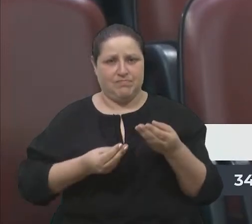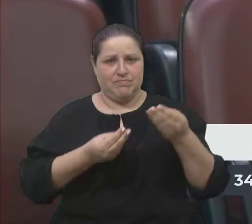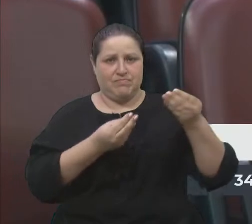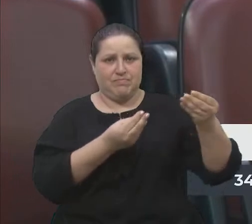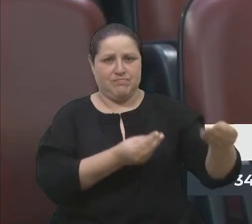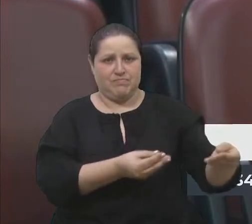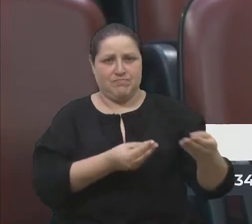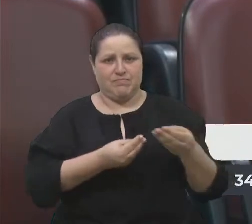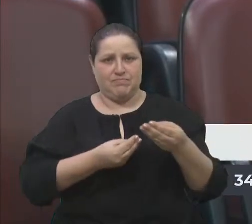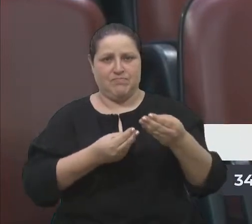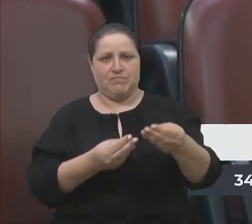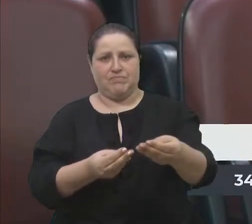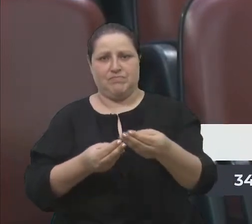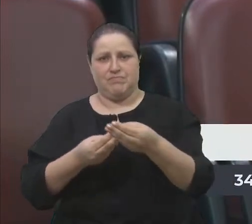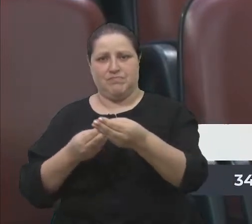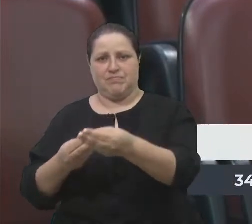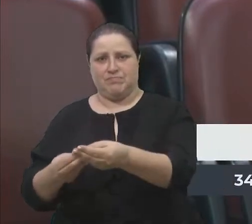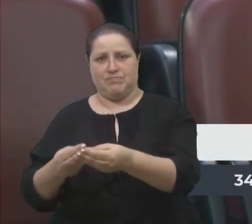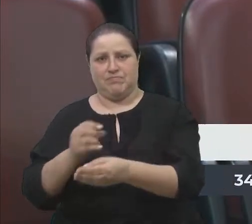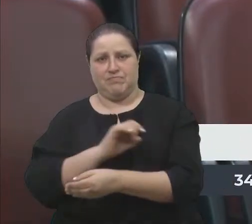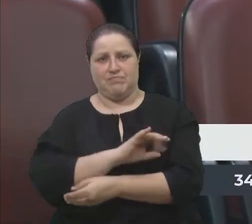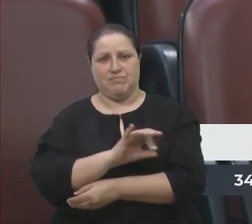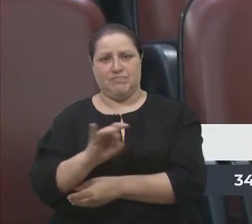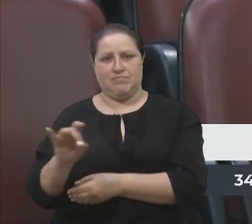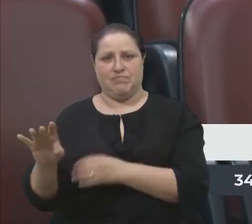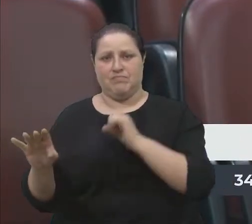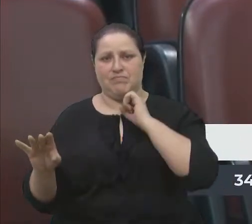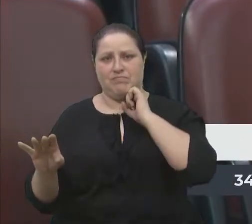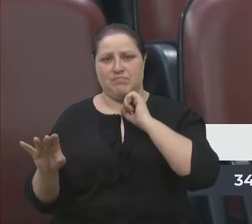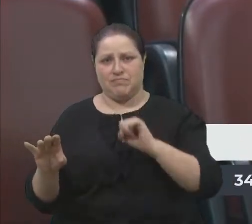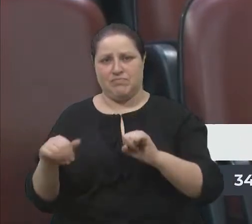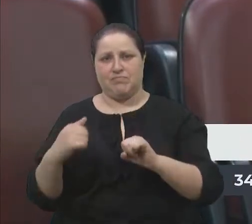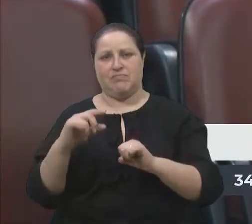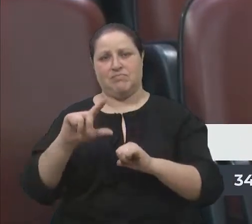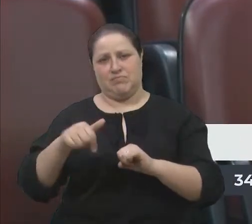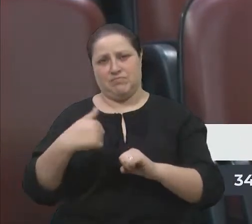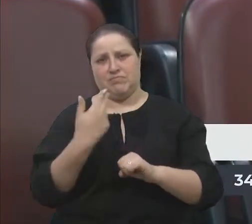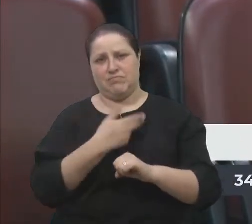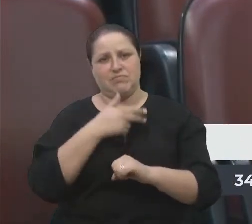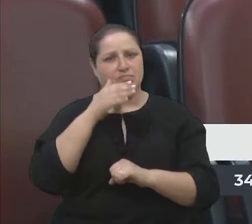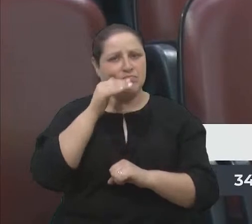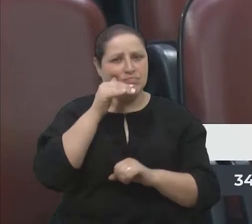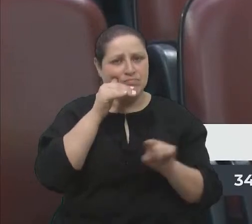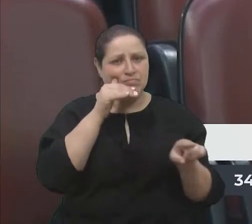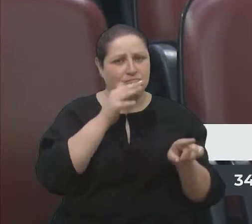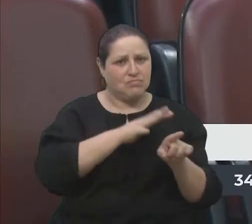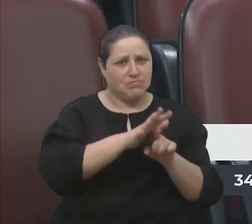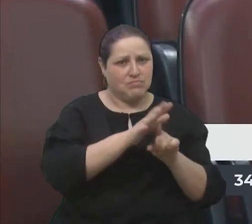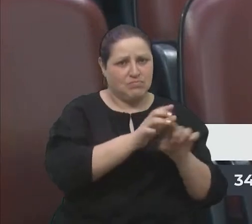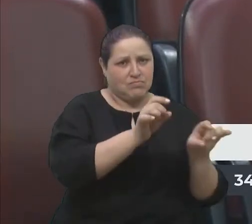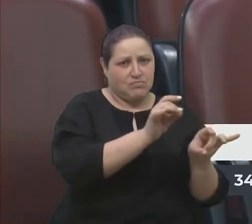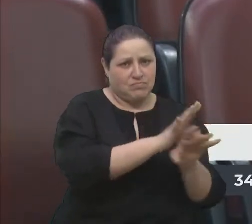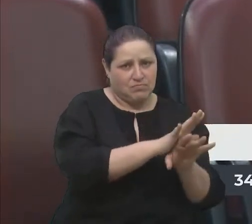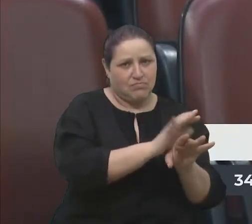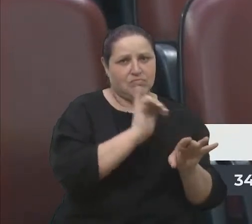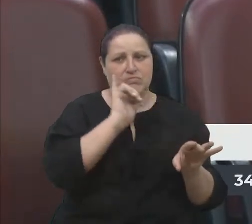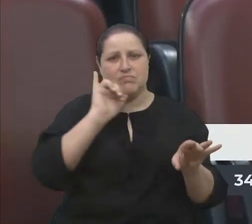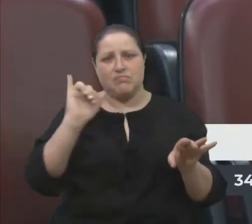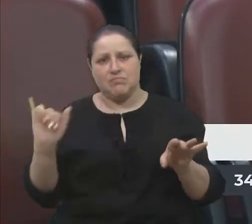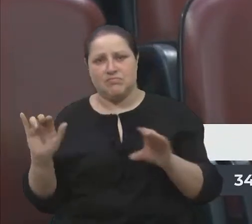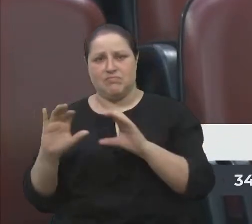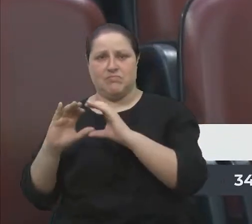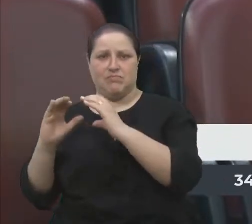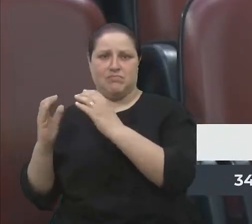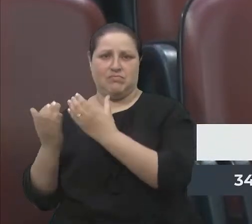para cada secretaria, onde depois nós ficamos vigiando essas demandas, para que, quando acontecer, nós podermos também estar informando